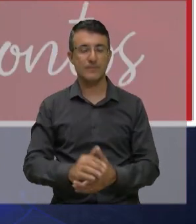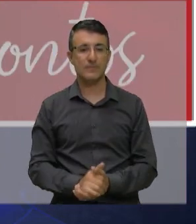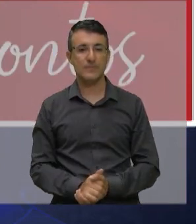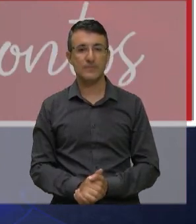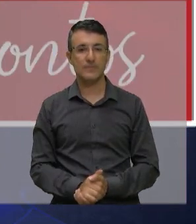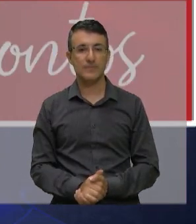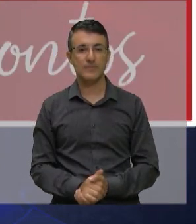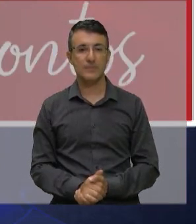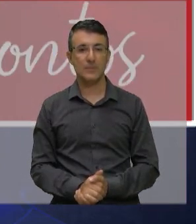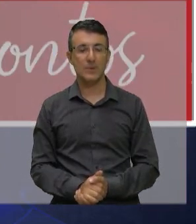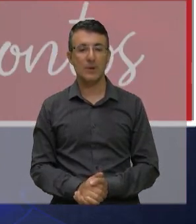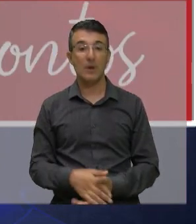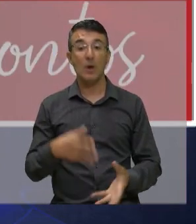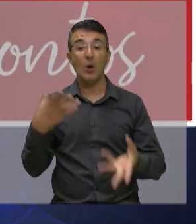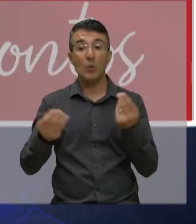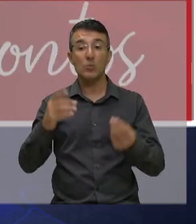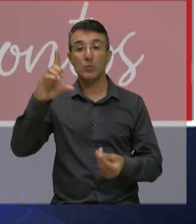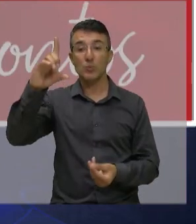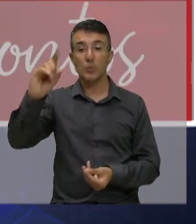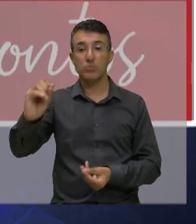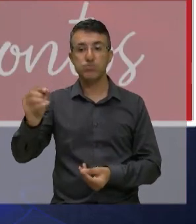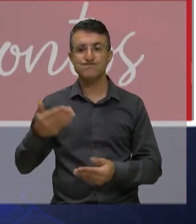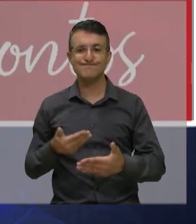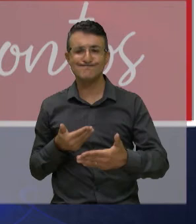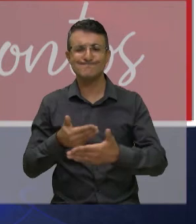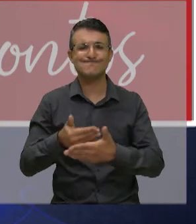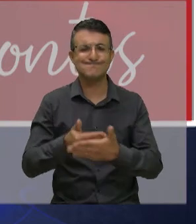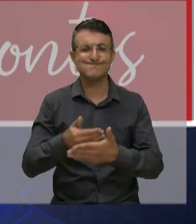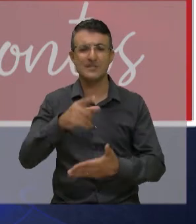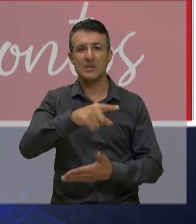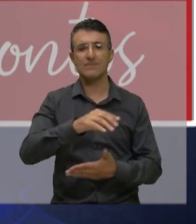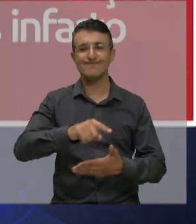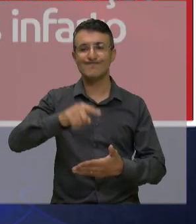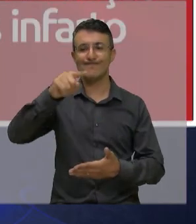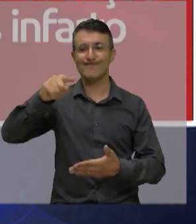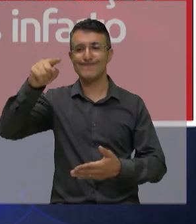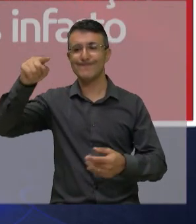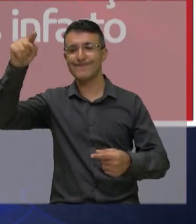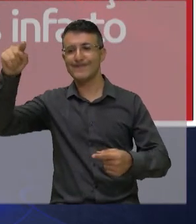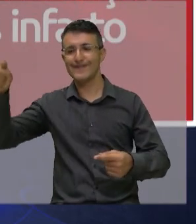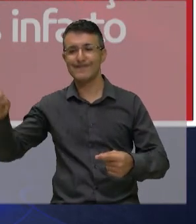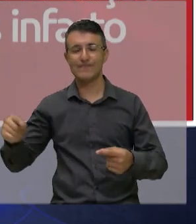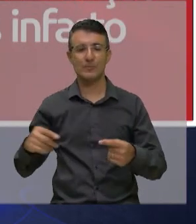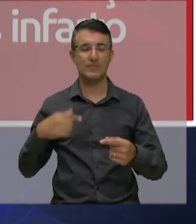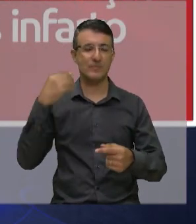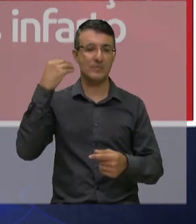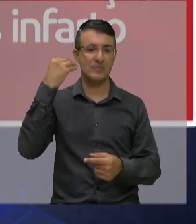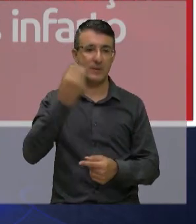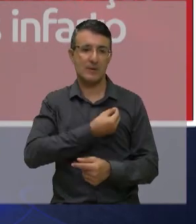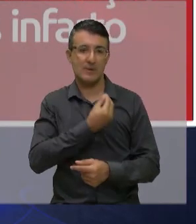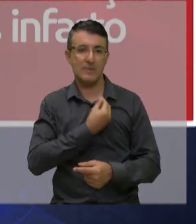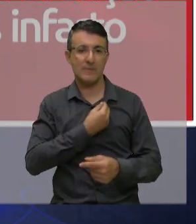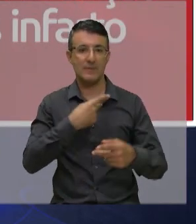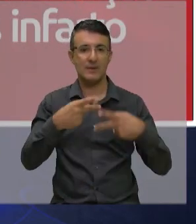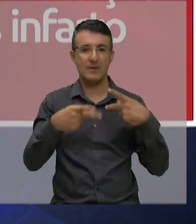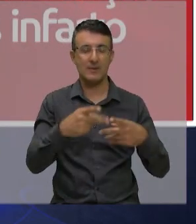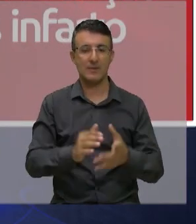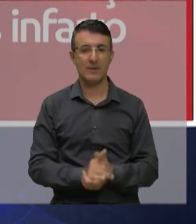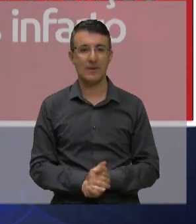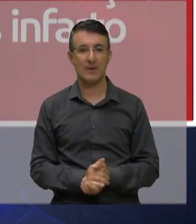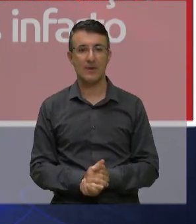como diminuir o impacto destes gráficos na vida do joseense próximo é agilizar